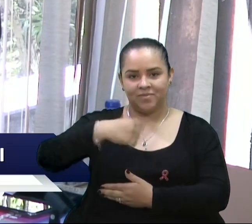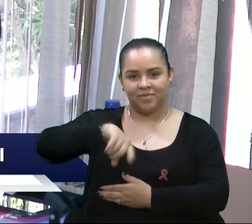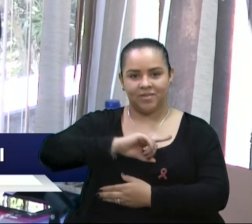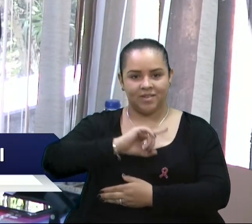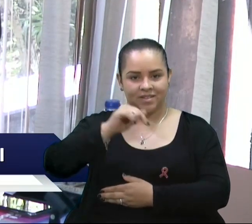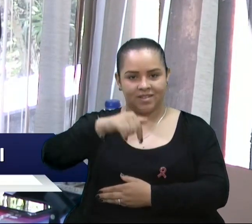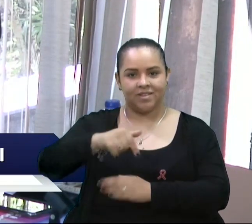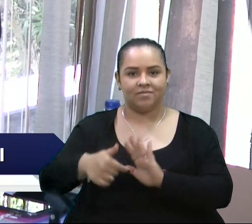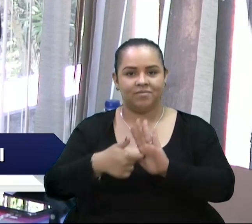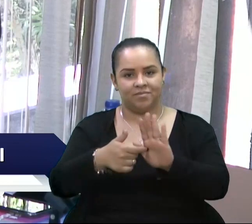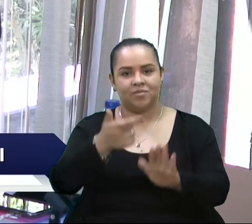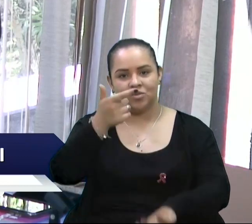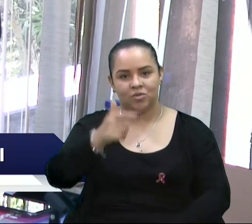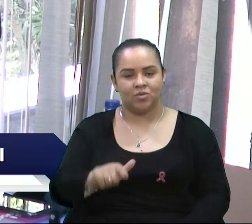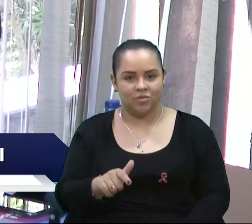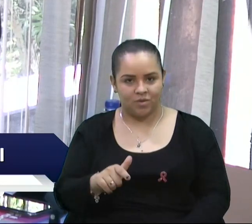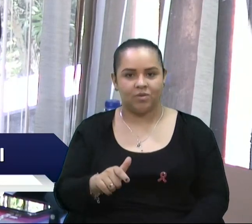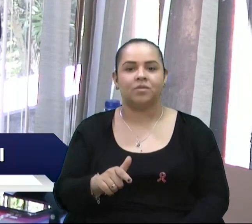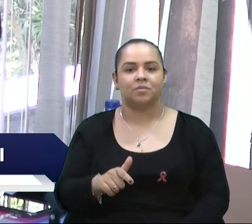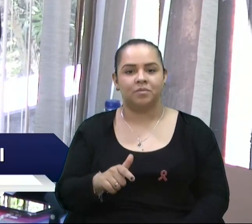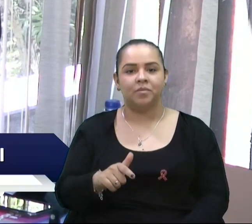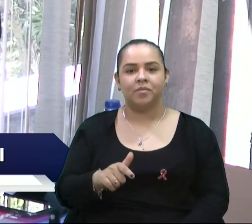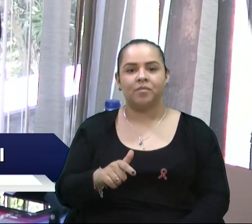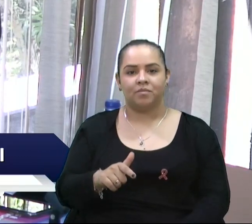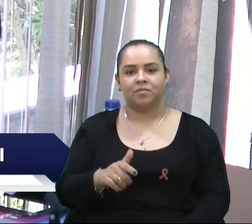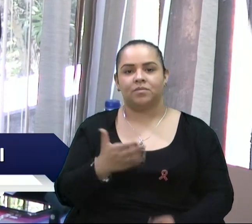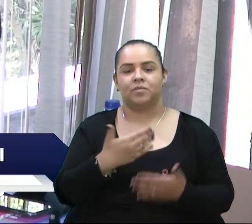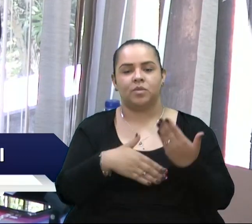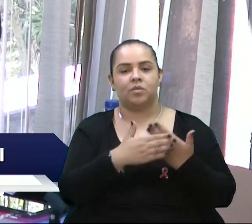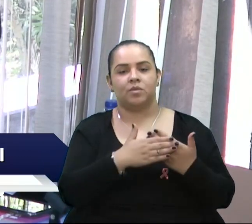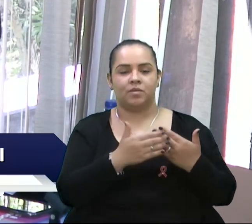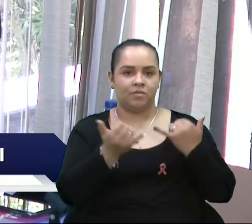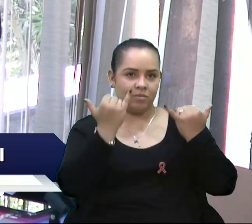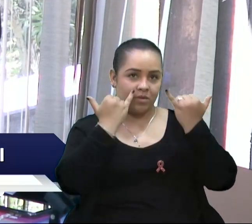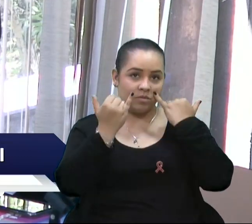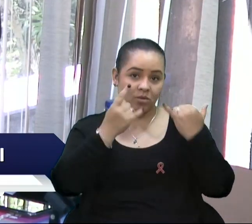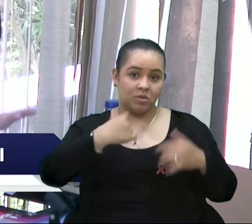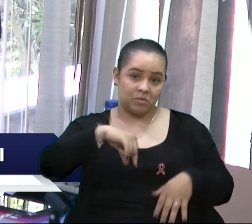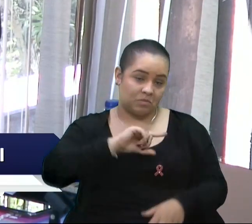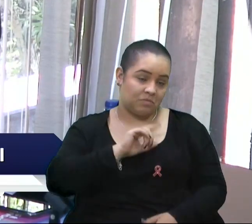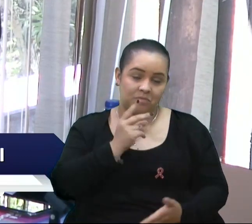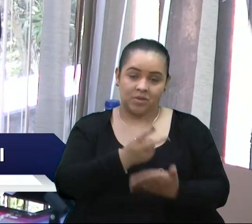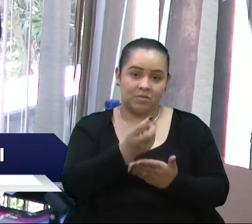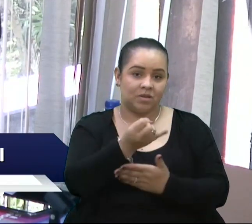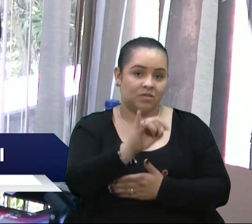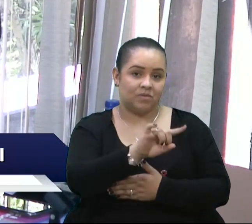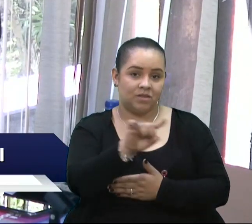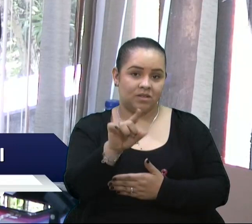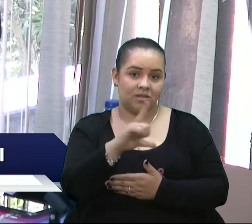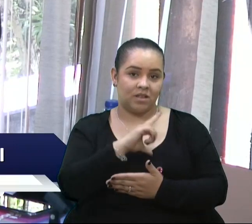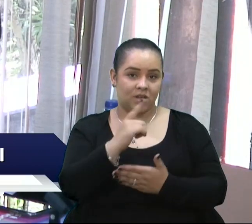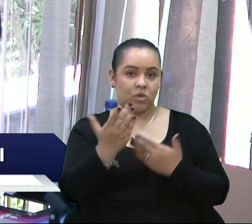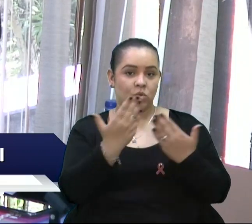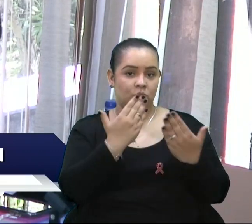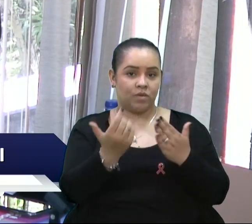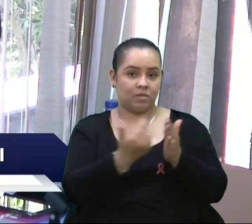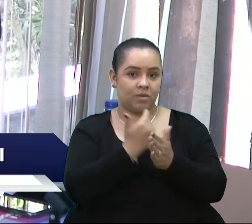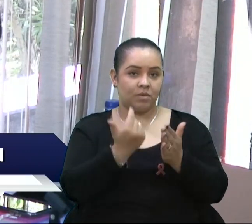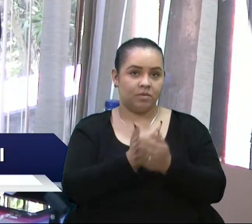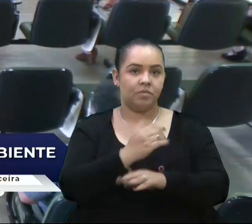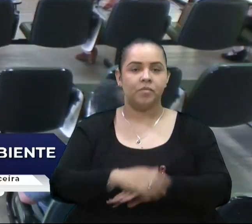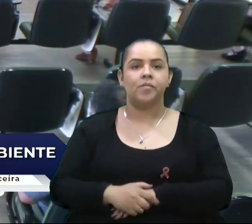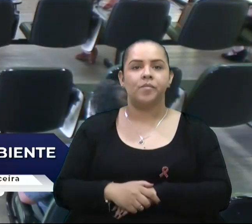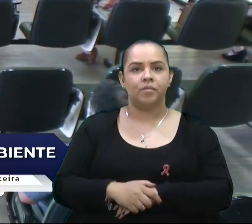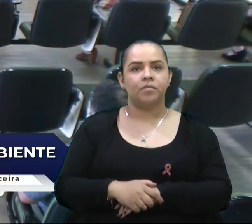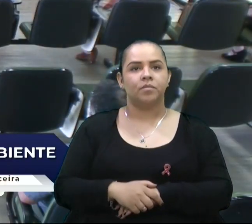apresentando novamente o nosso relatório. E estamos à disposição, se tiver mais alguma pergunta, mais alguma dúvida. questionamento,